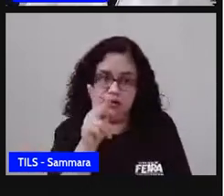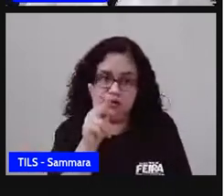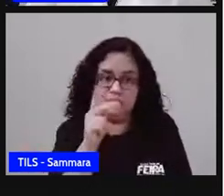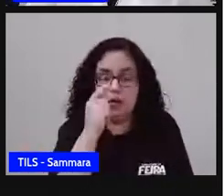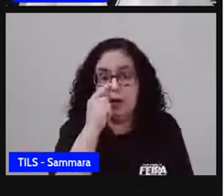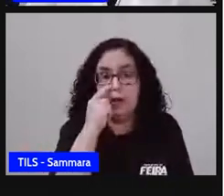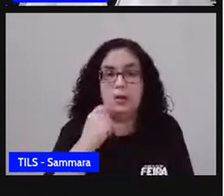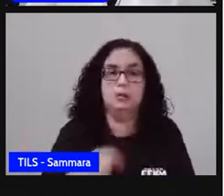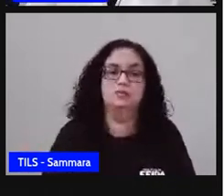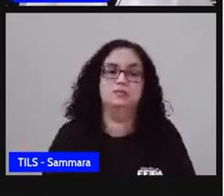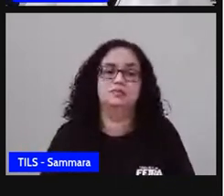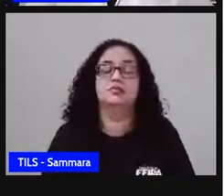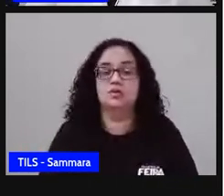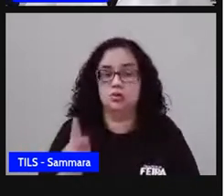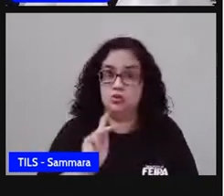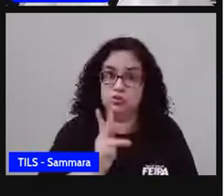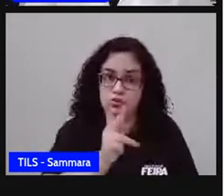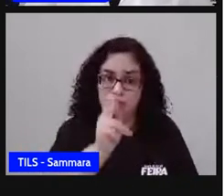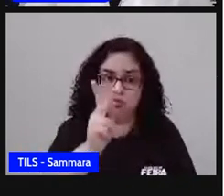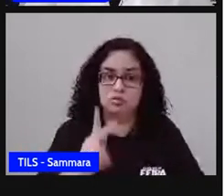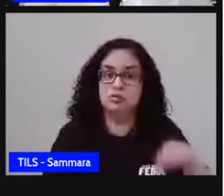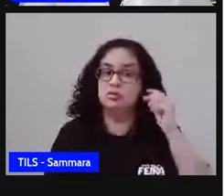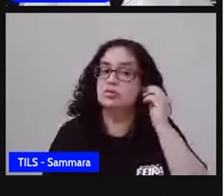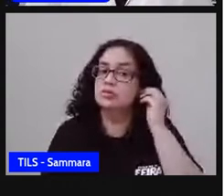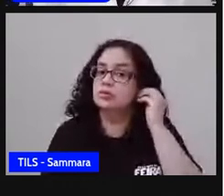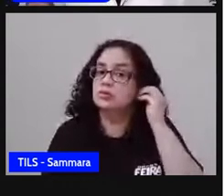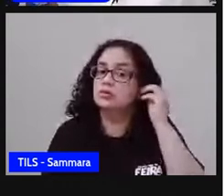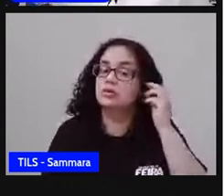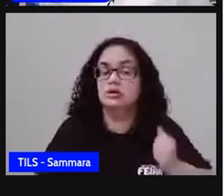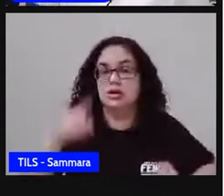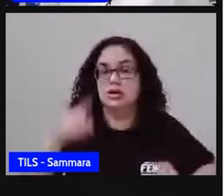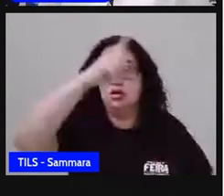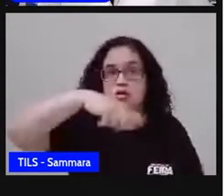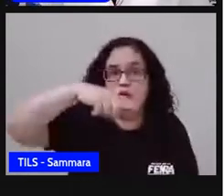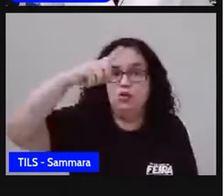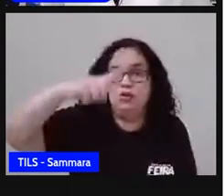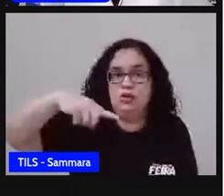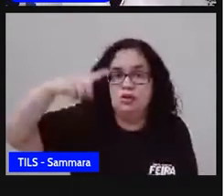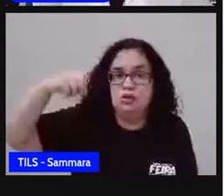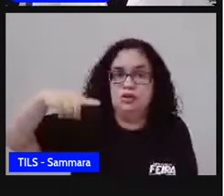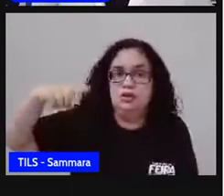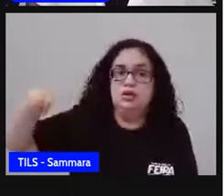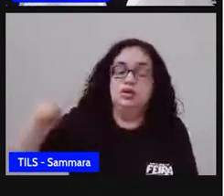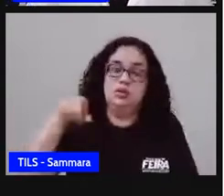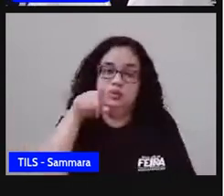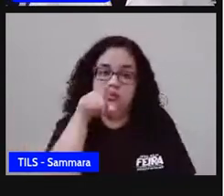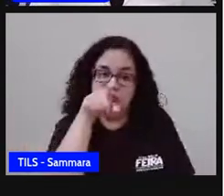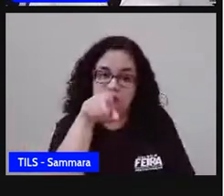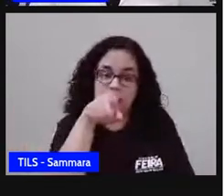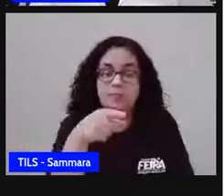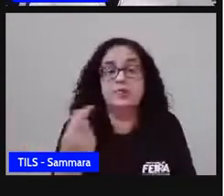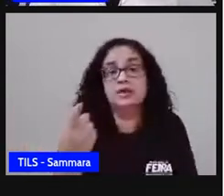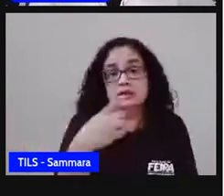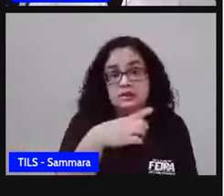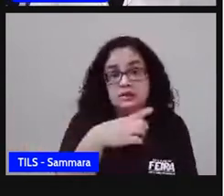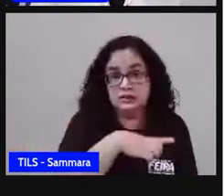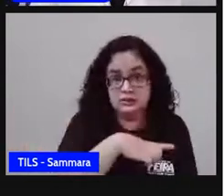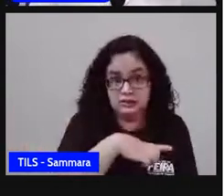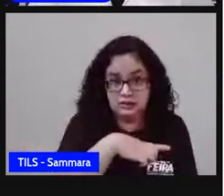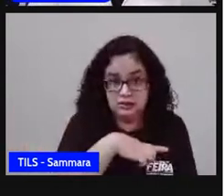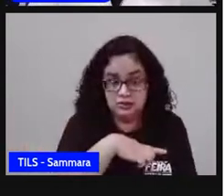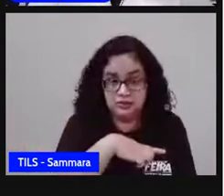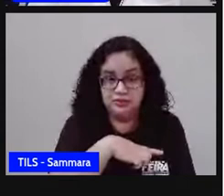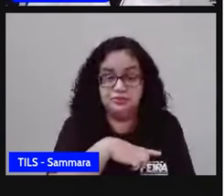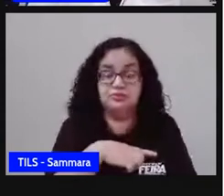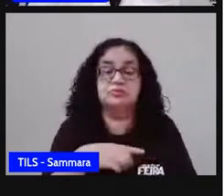Então, vamos avançar. E aí, está aí o gráfico, tá? Esse gráfico, ele está trazendo para nós